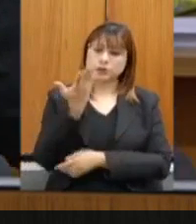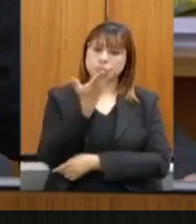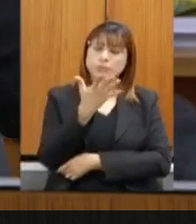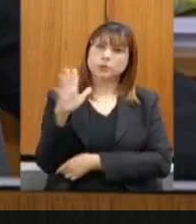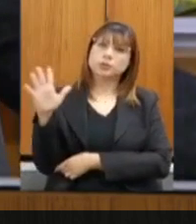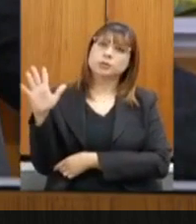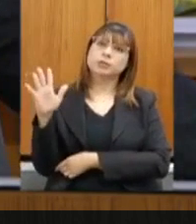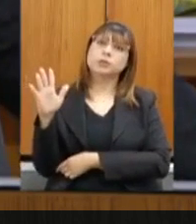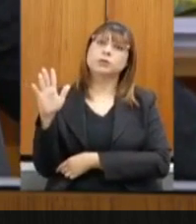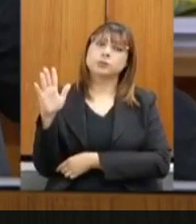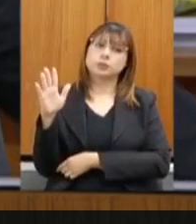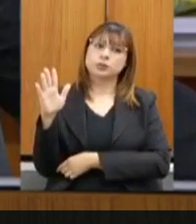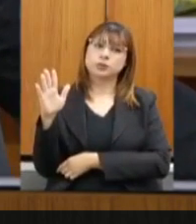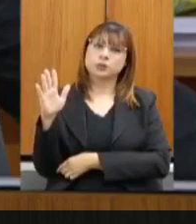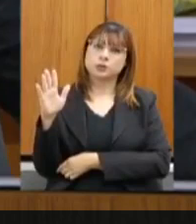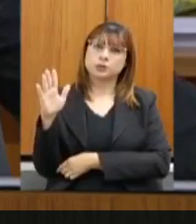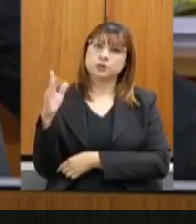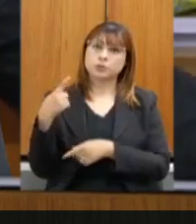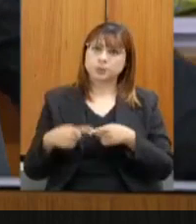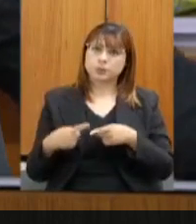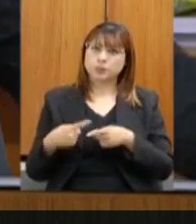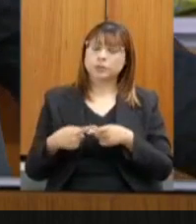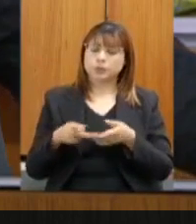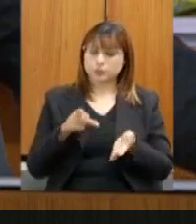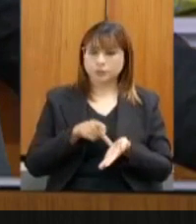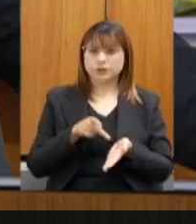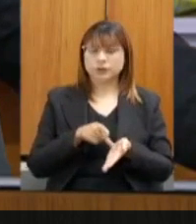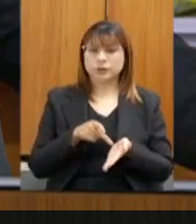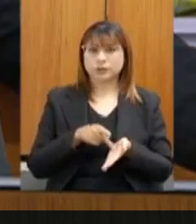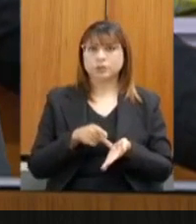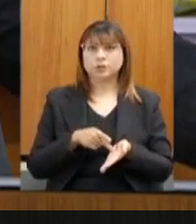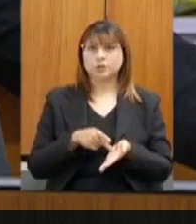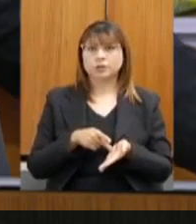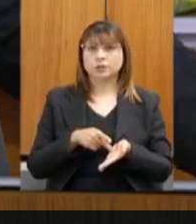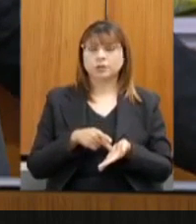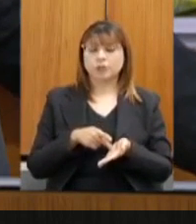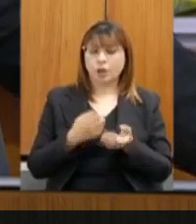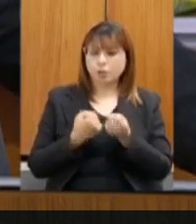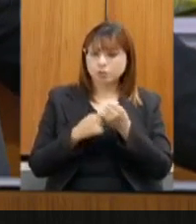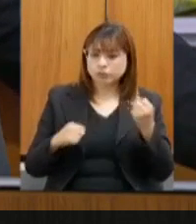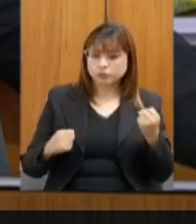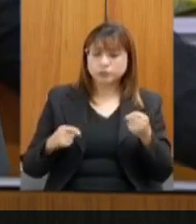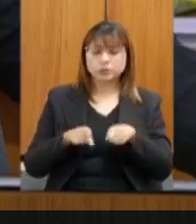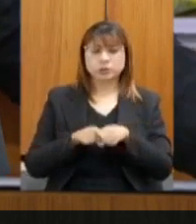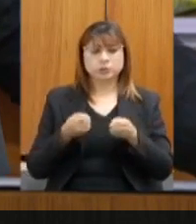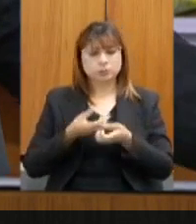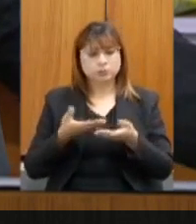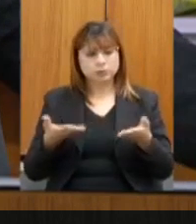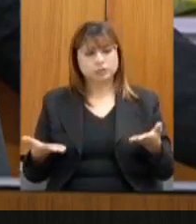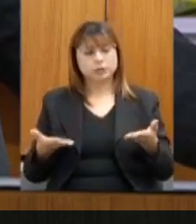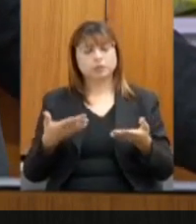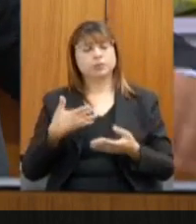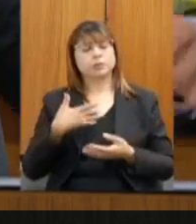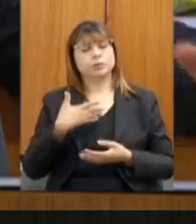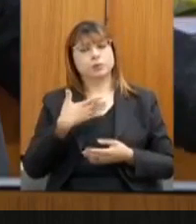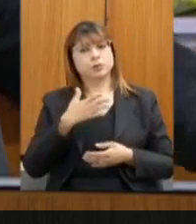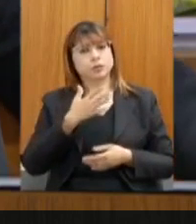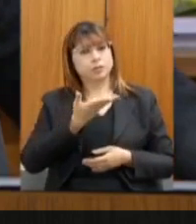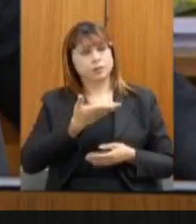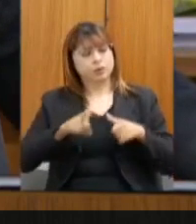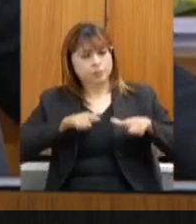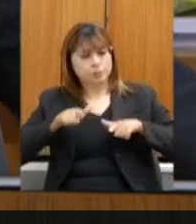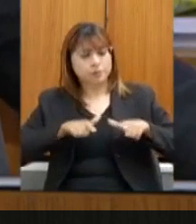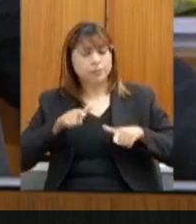porque realmente tem sido um crescimento muito elevado, gerando empregos no Norte de Minas. Nessa crise